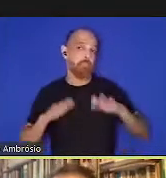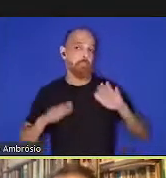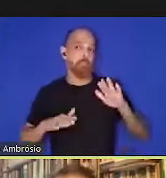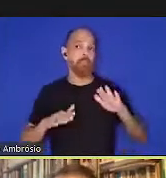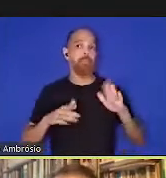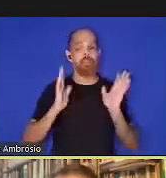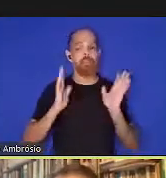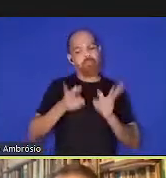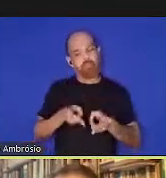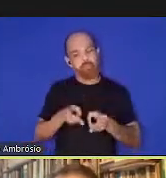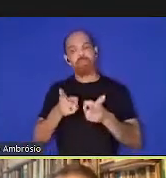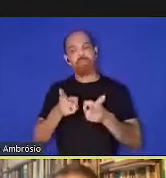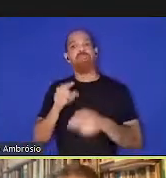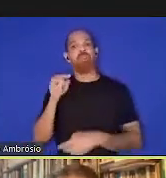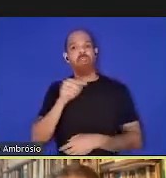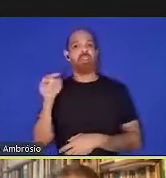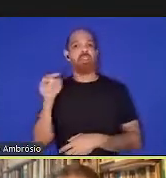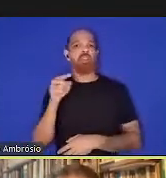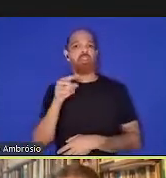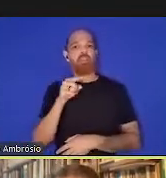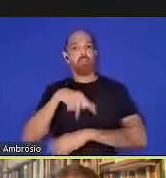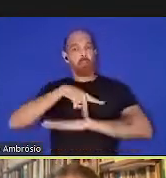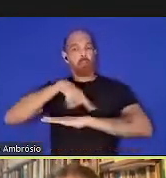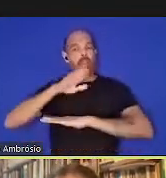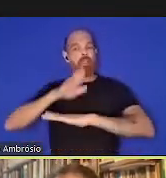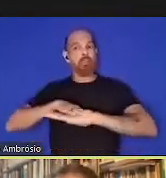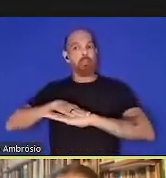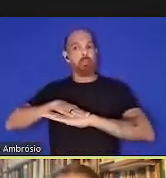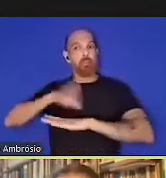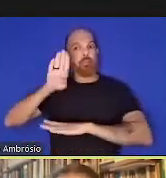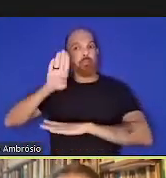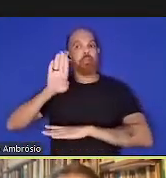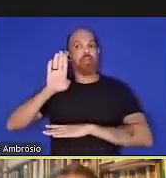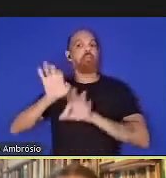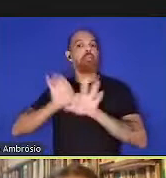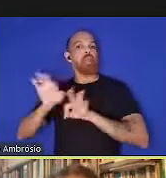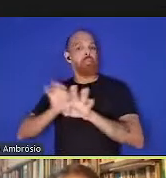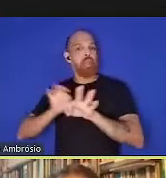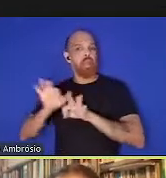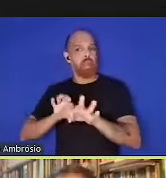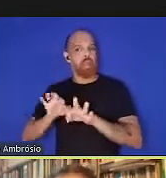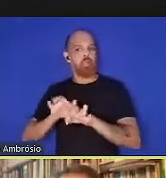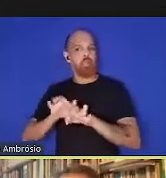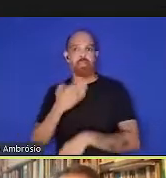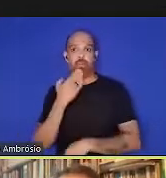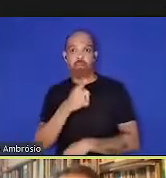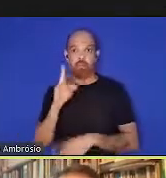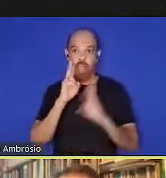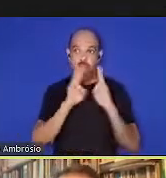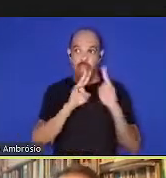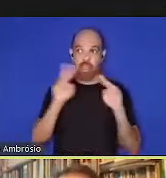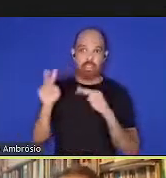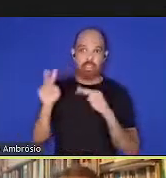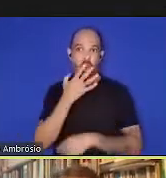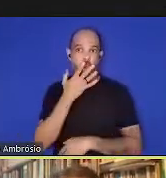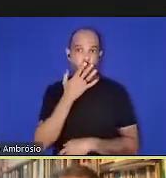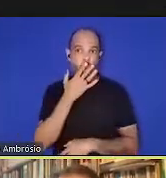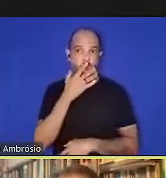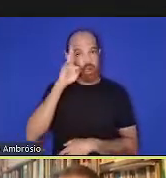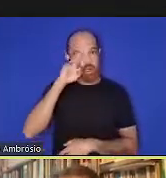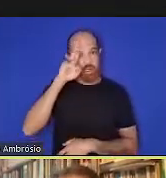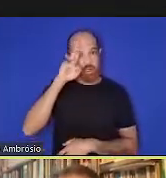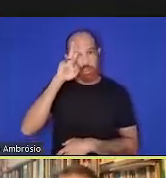em frente aqui, esses são os países mais preparados, eu pedi para vocês prestarem atenção nas cores, porque,